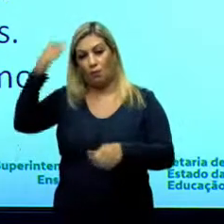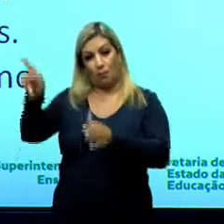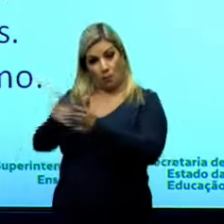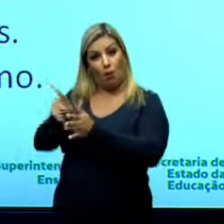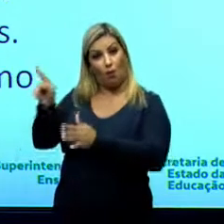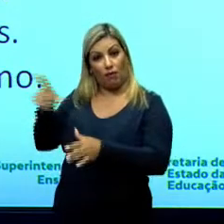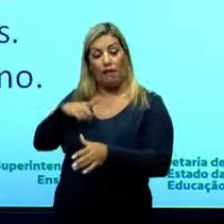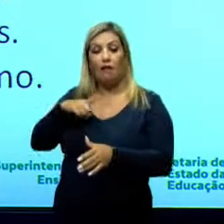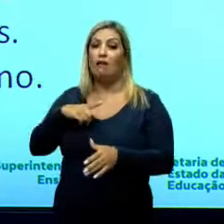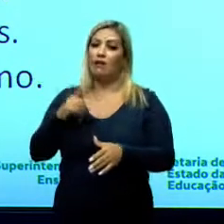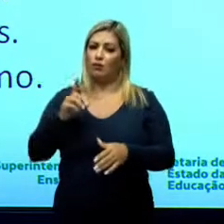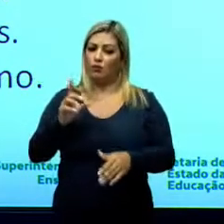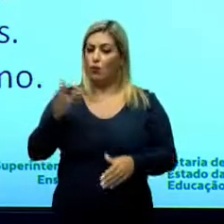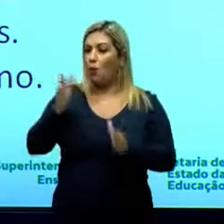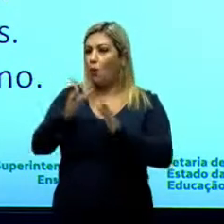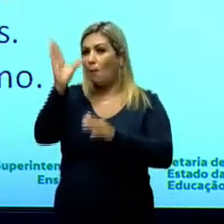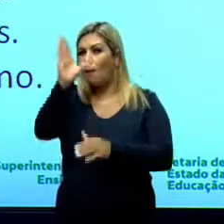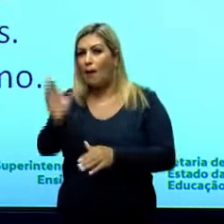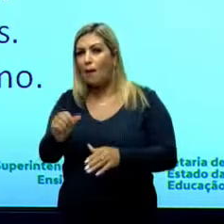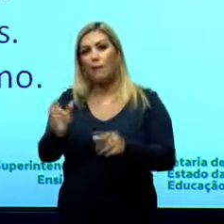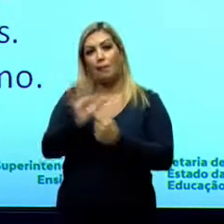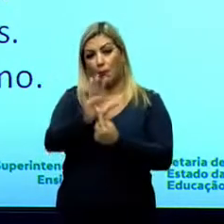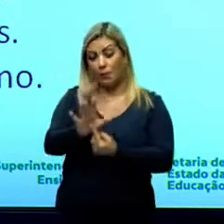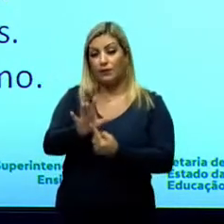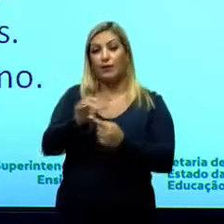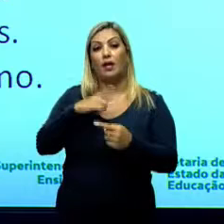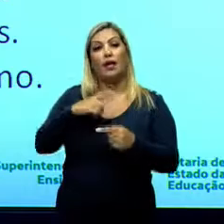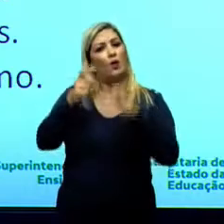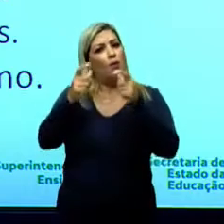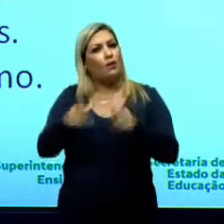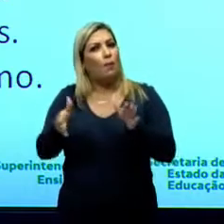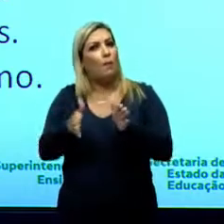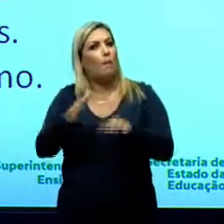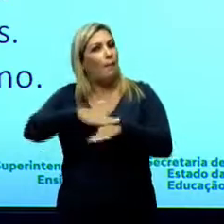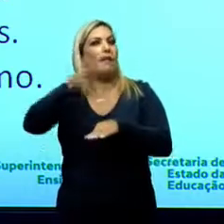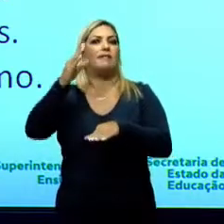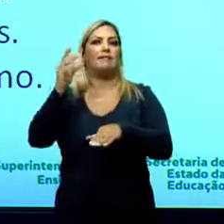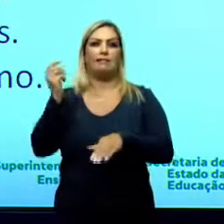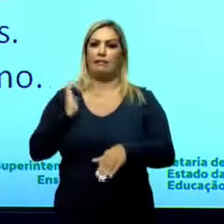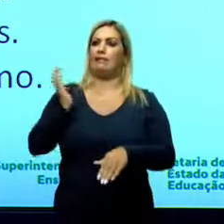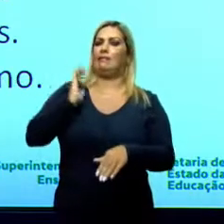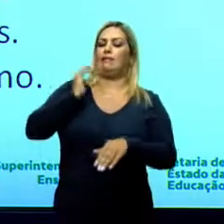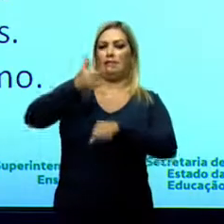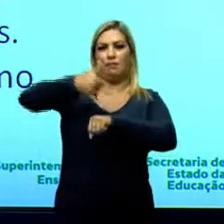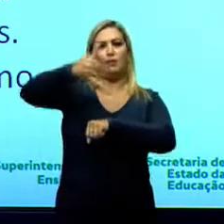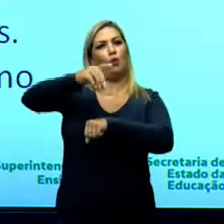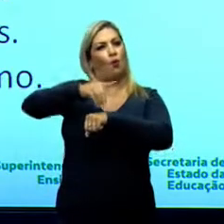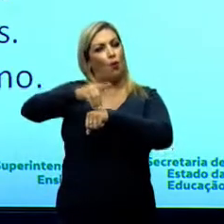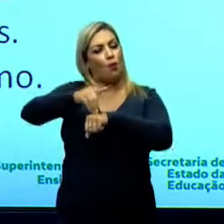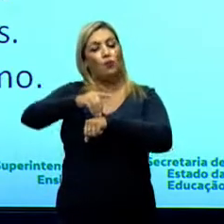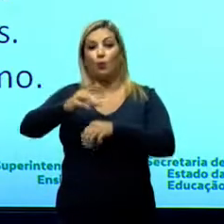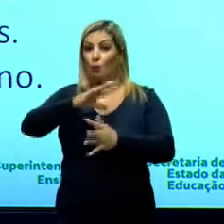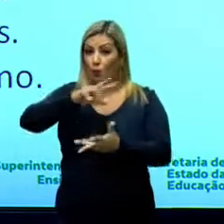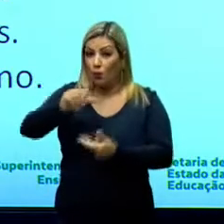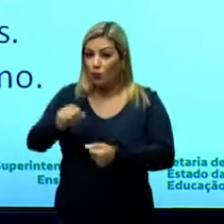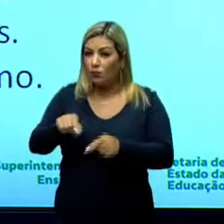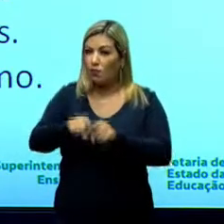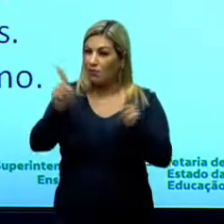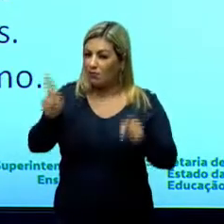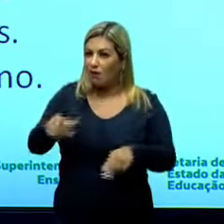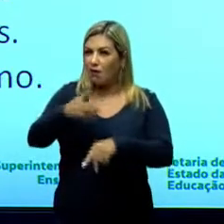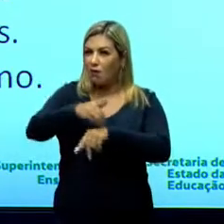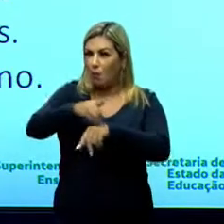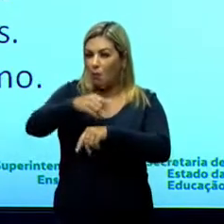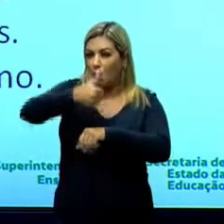mostrado no mapa, mas a região do Oriente Médio é a região mais rica de petróleo no mundo. Mas é o petróleo que